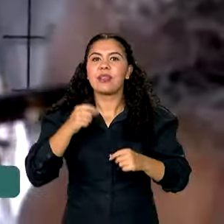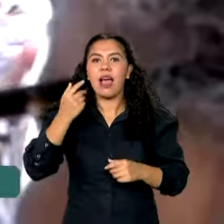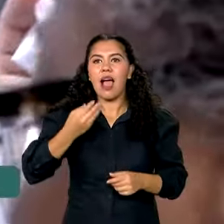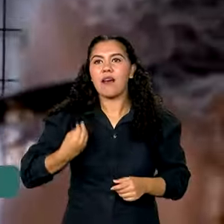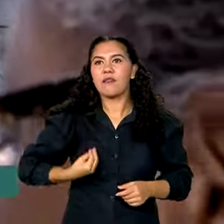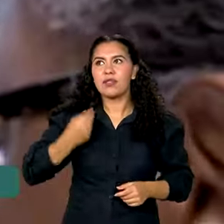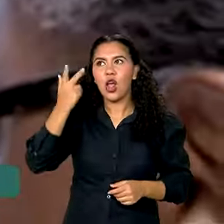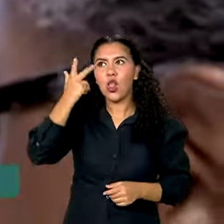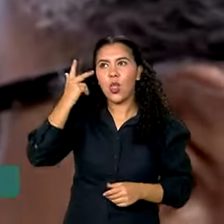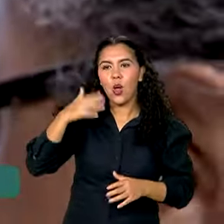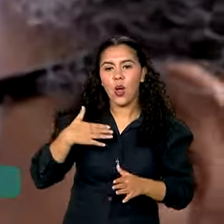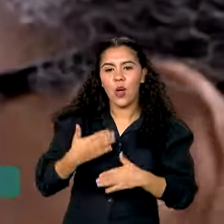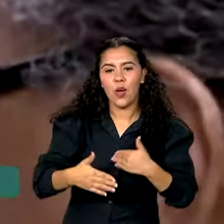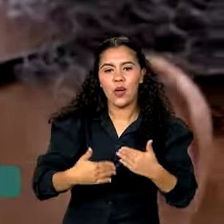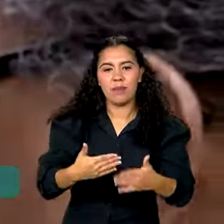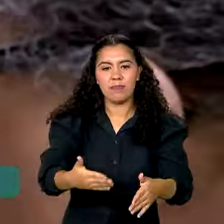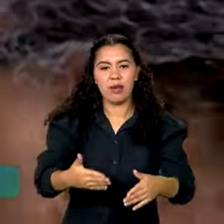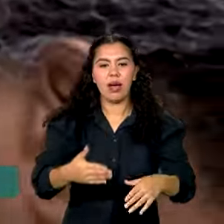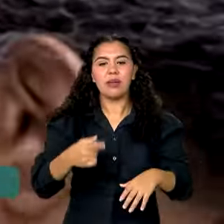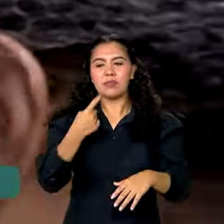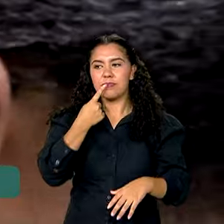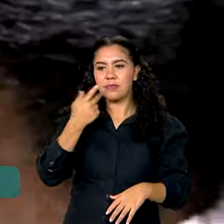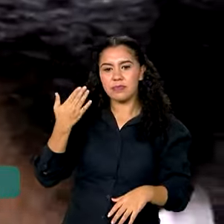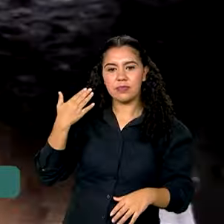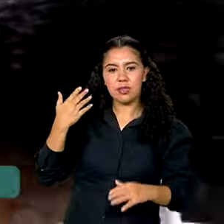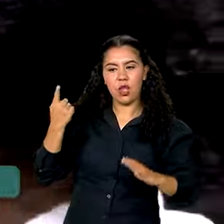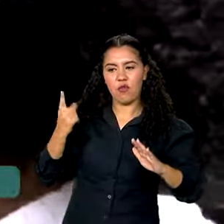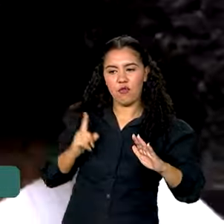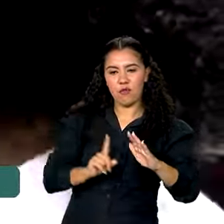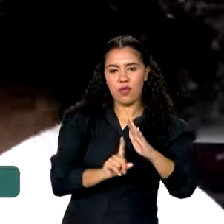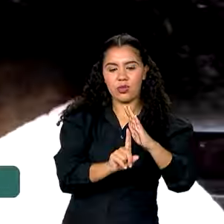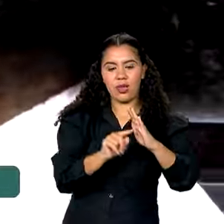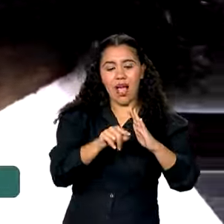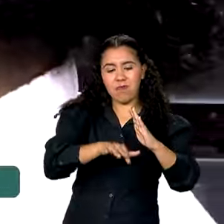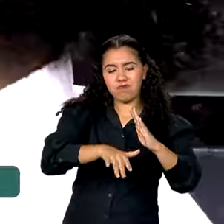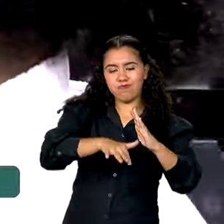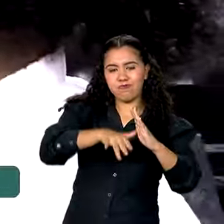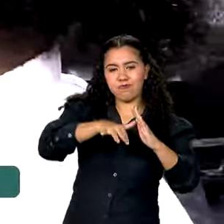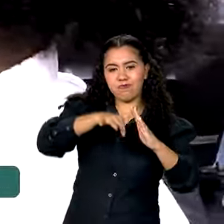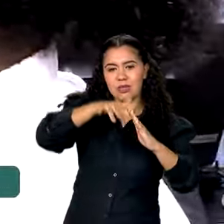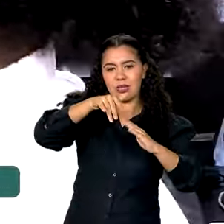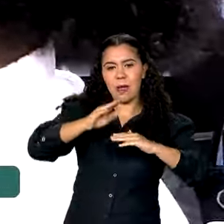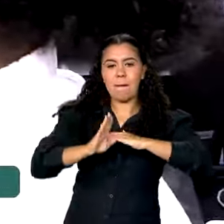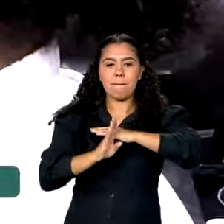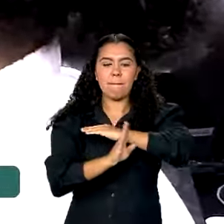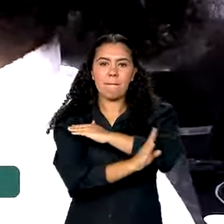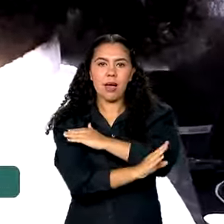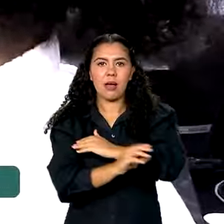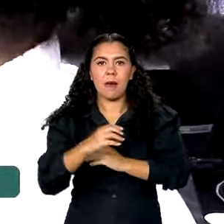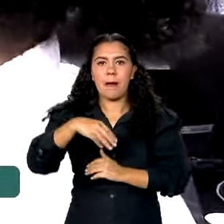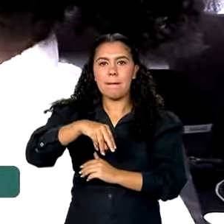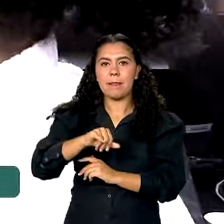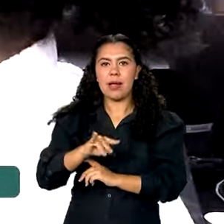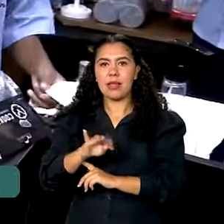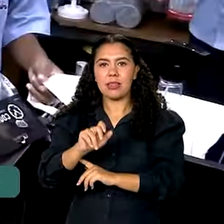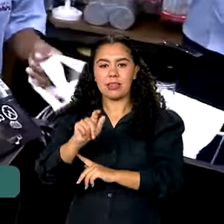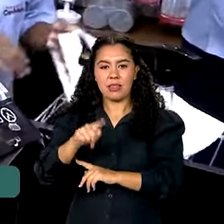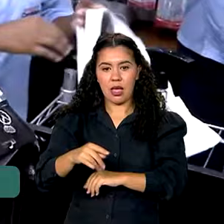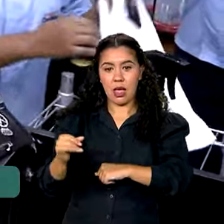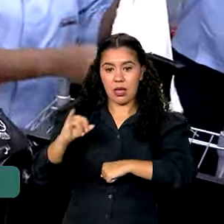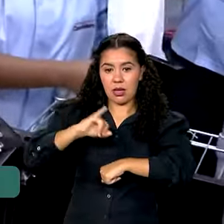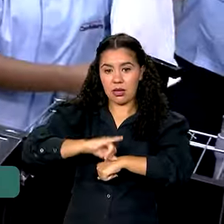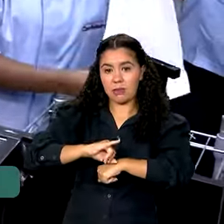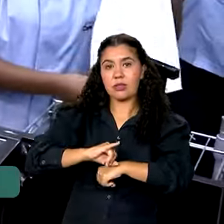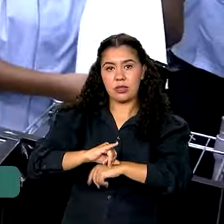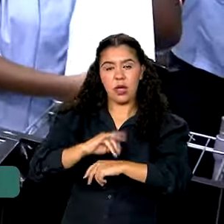normal. Há poucos dias, ela retornou para a casa que foi alagada no bairro Maitá, na capital gaúcha. E